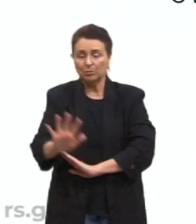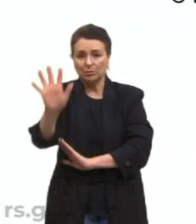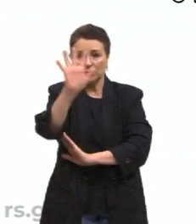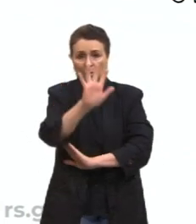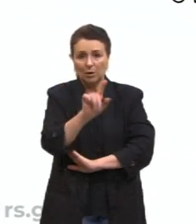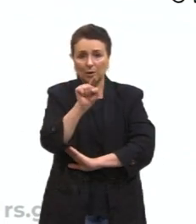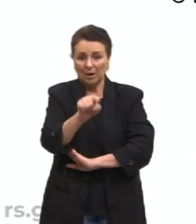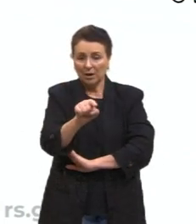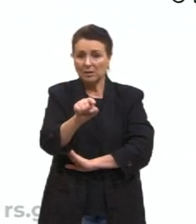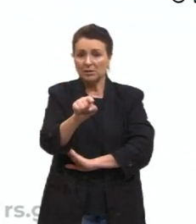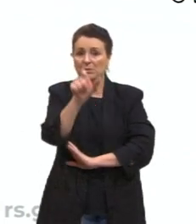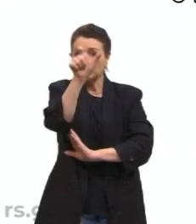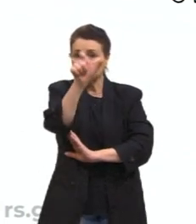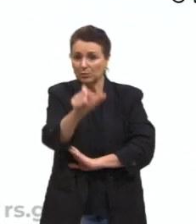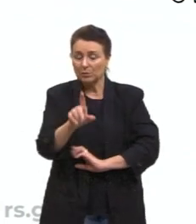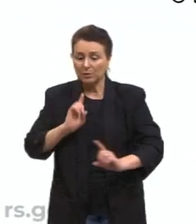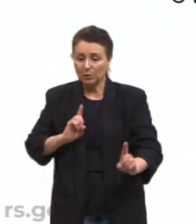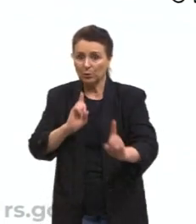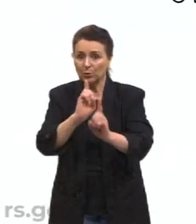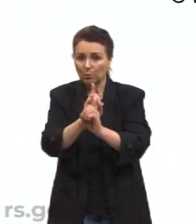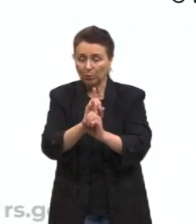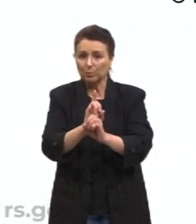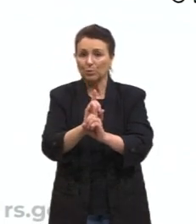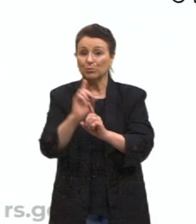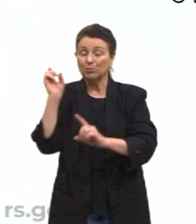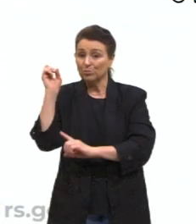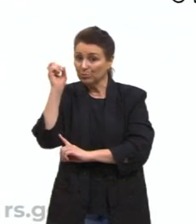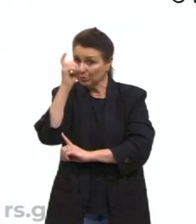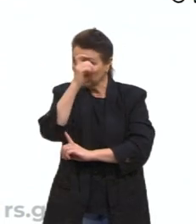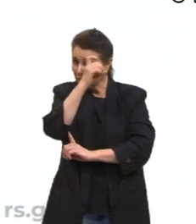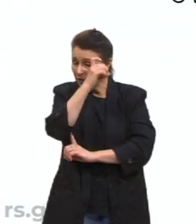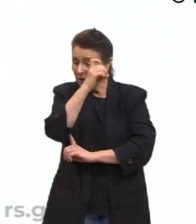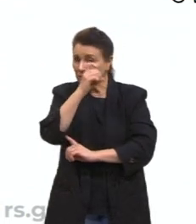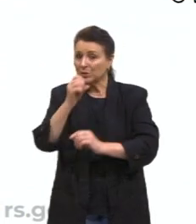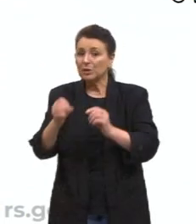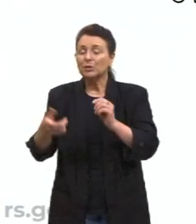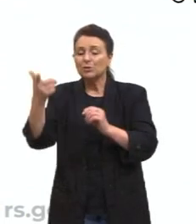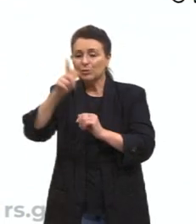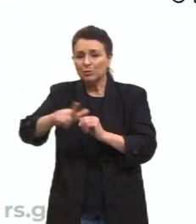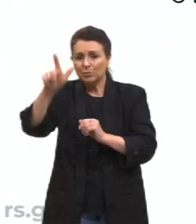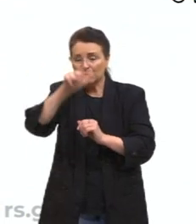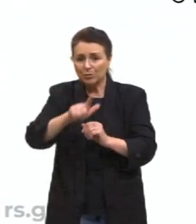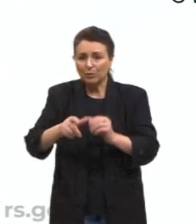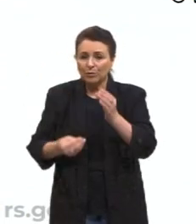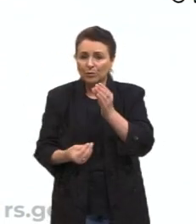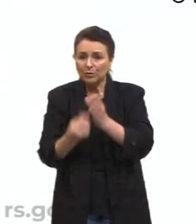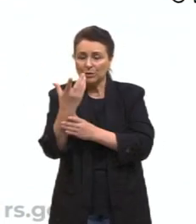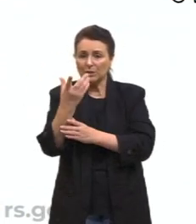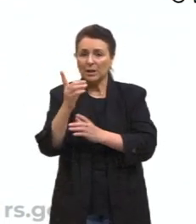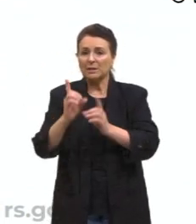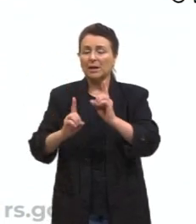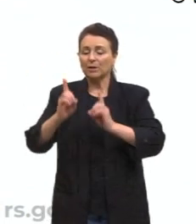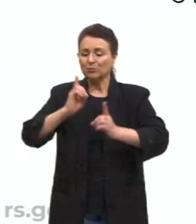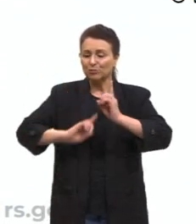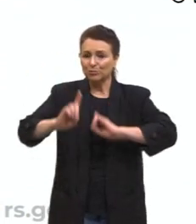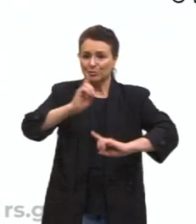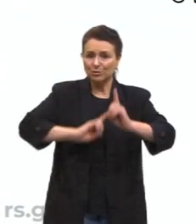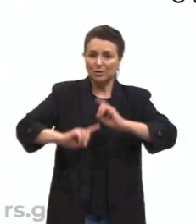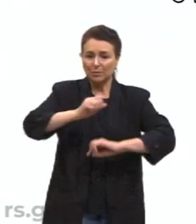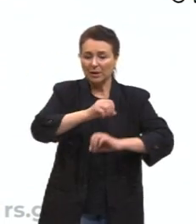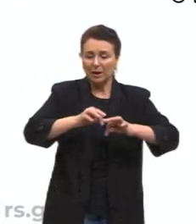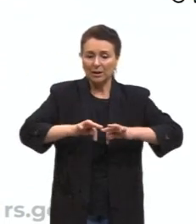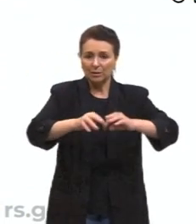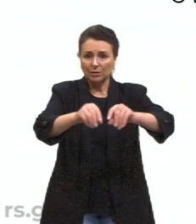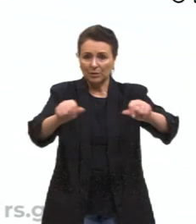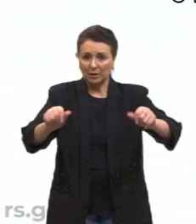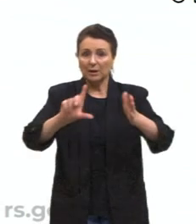esses sujeitos têm encontrado grande dificuldade de reproduzir suas dinâmicas territoriais depois da instalação da